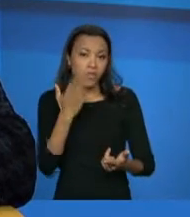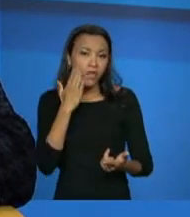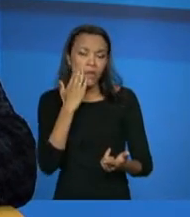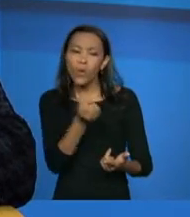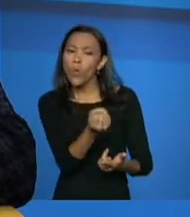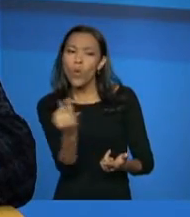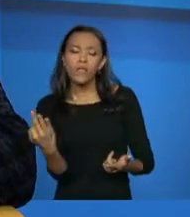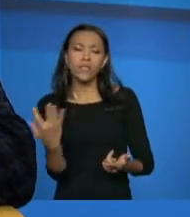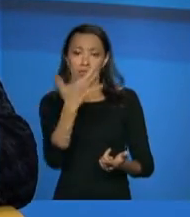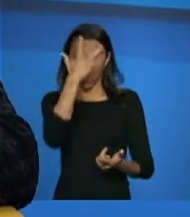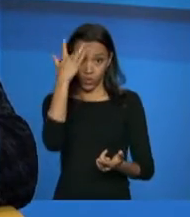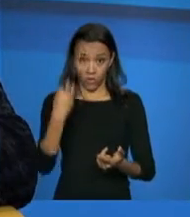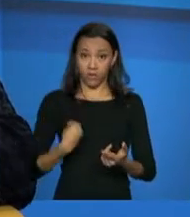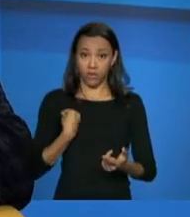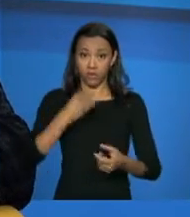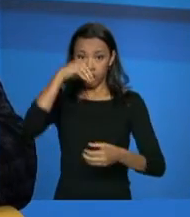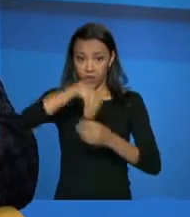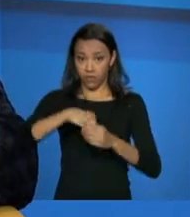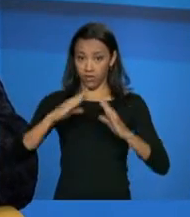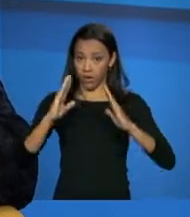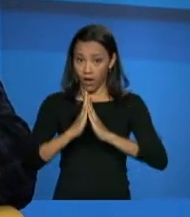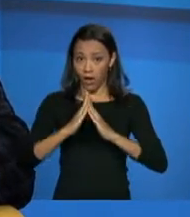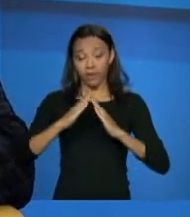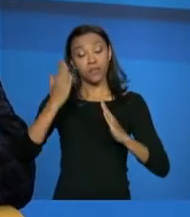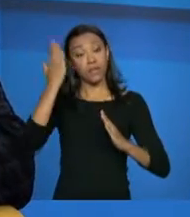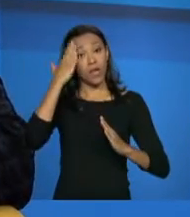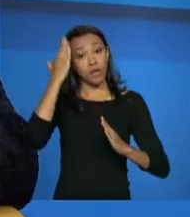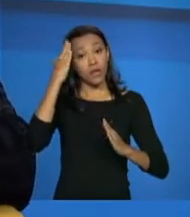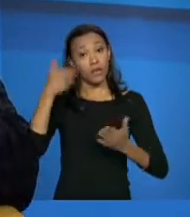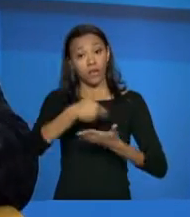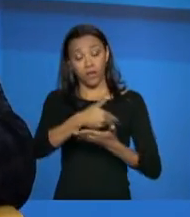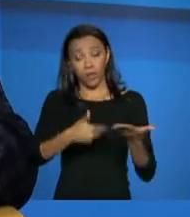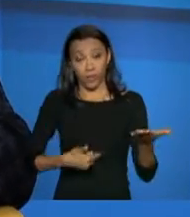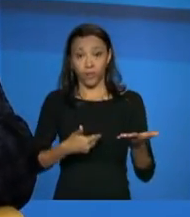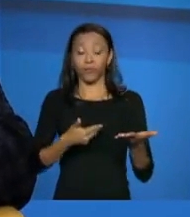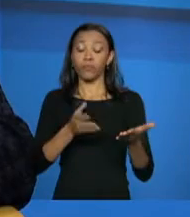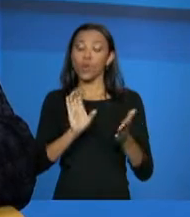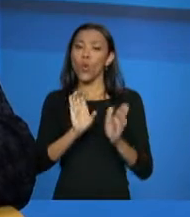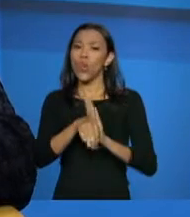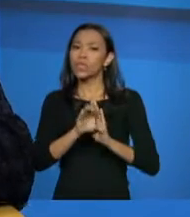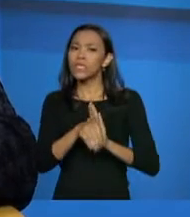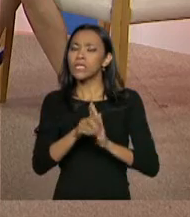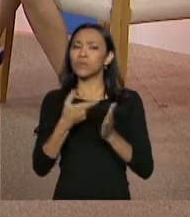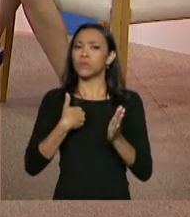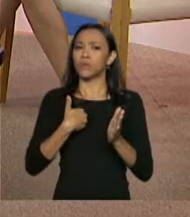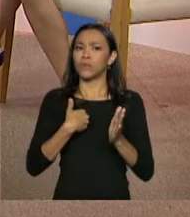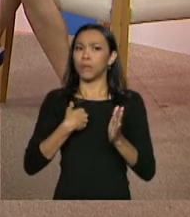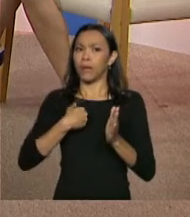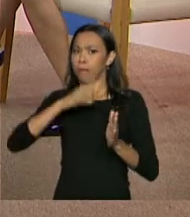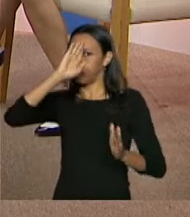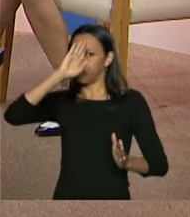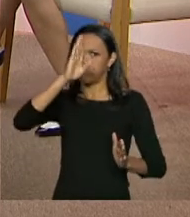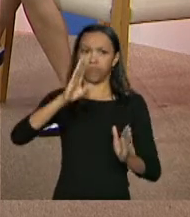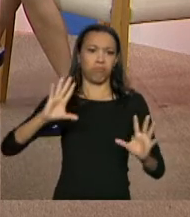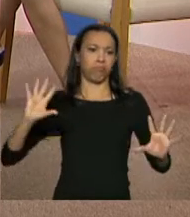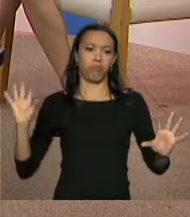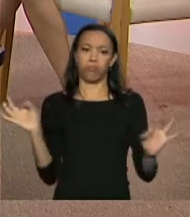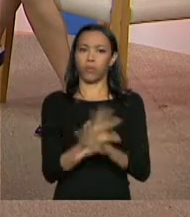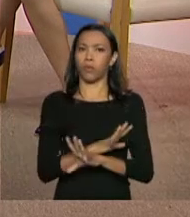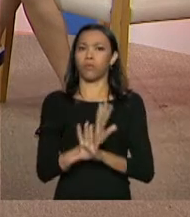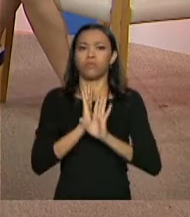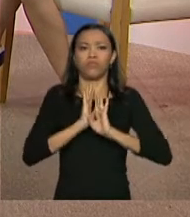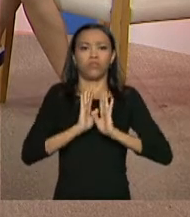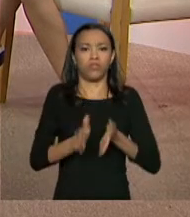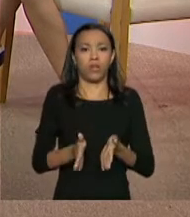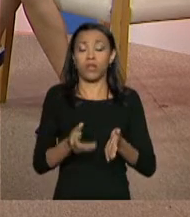pessoas residem na casa. Lembrando que o conceito do Cadastro de Família não é um conceito trivial, não tem a ver com consanguinidade,